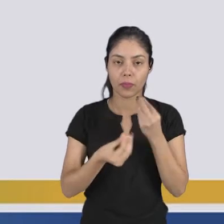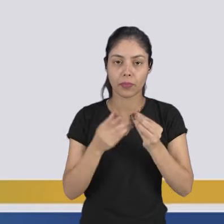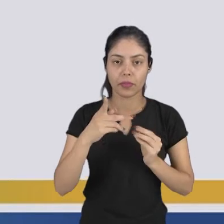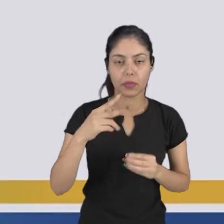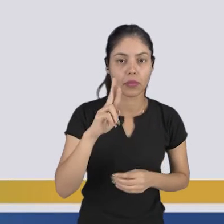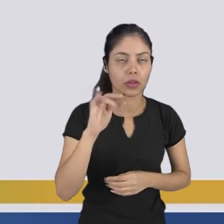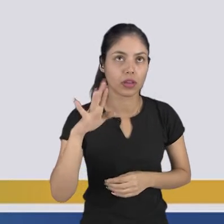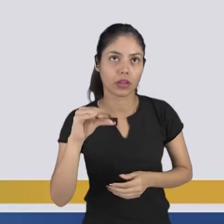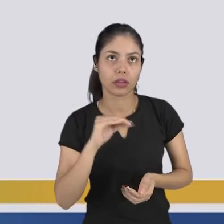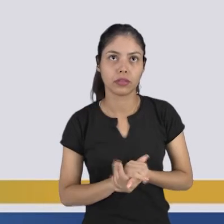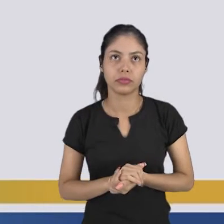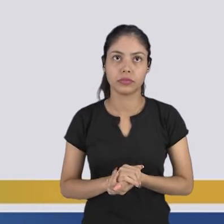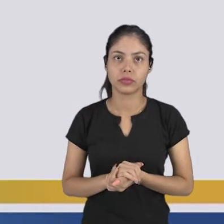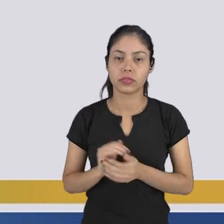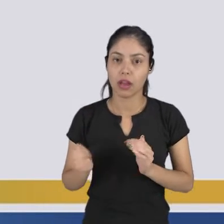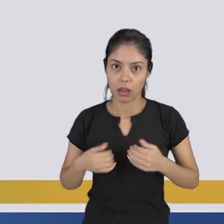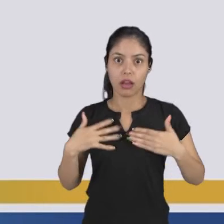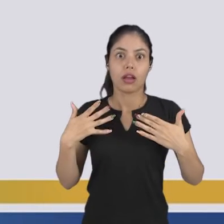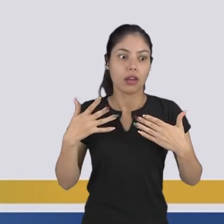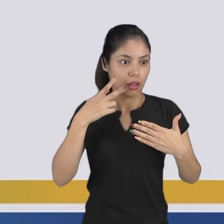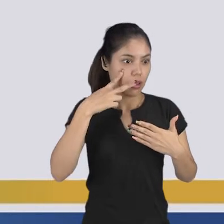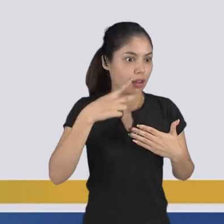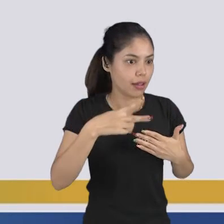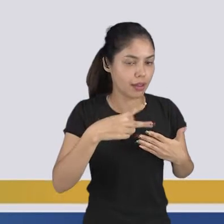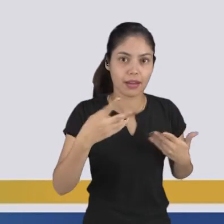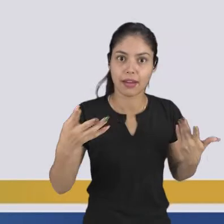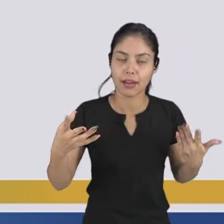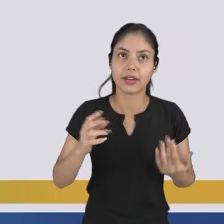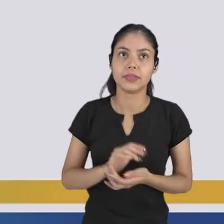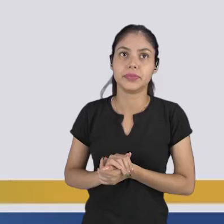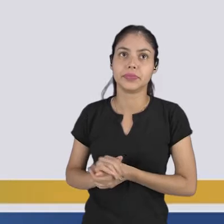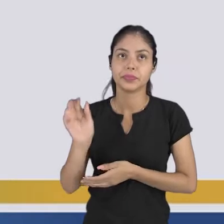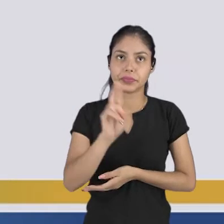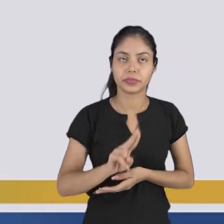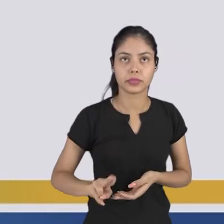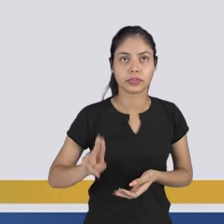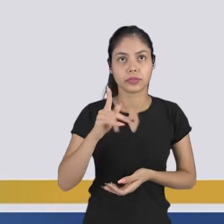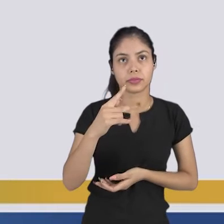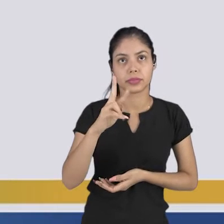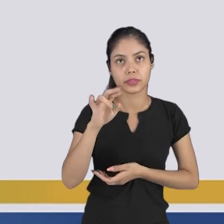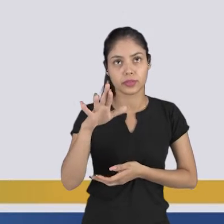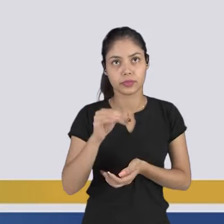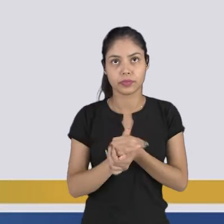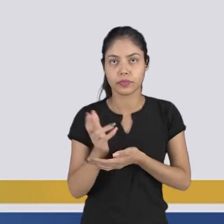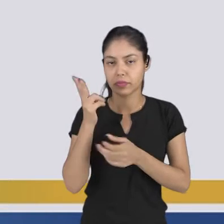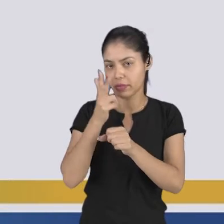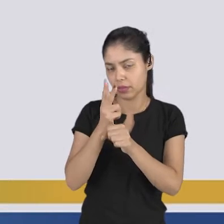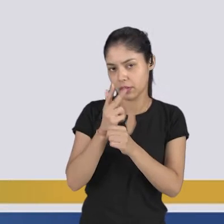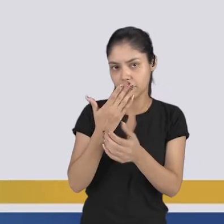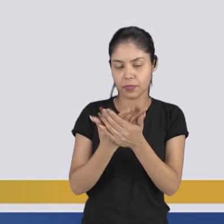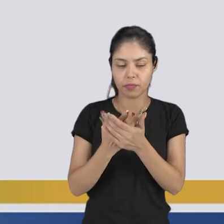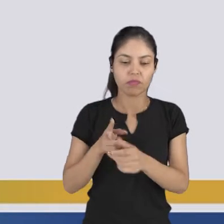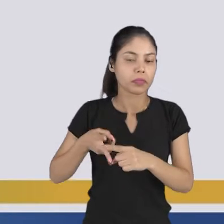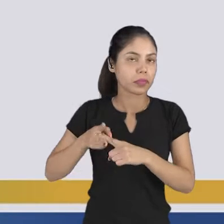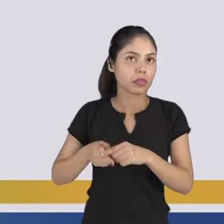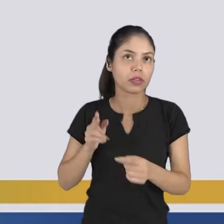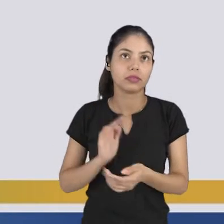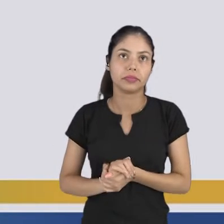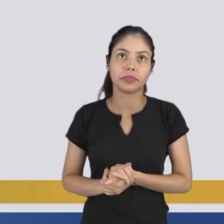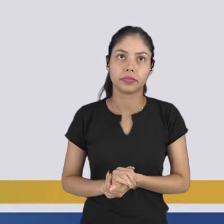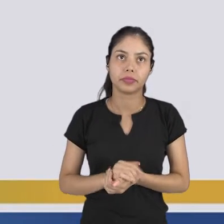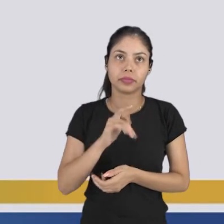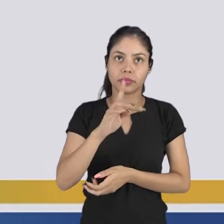protesto. É o choque do espectador. É o uso de performances, videoarte, instalações, as